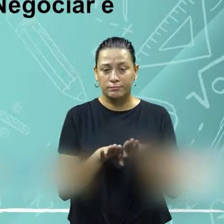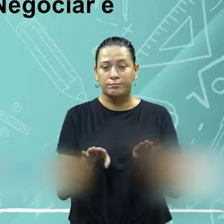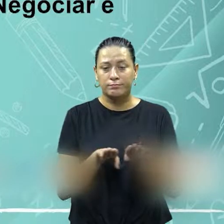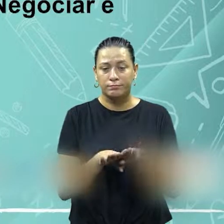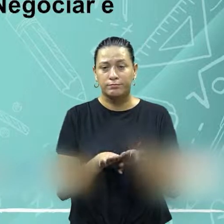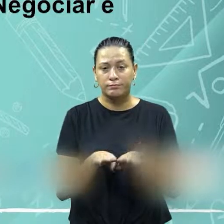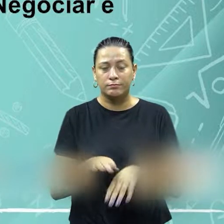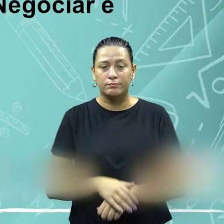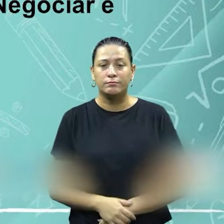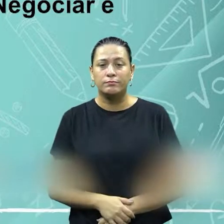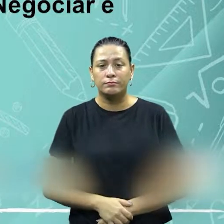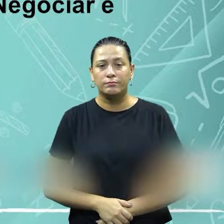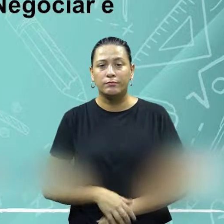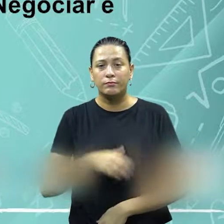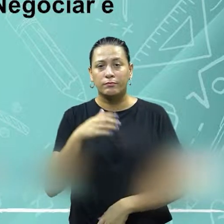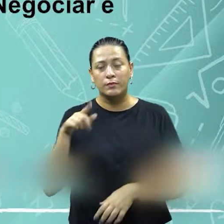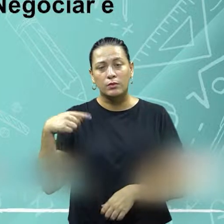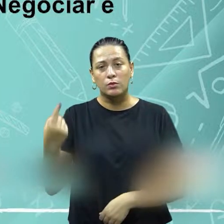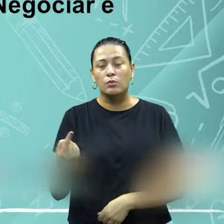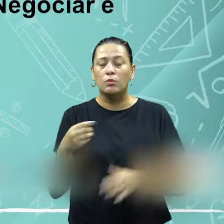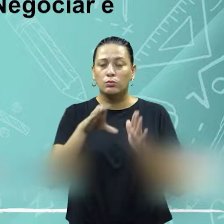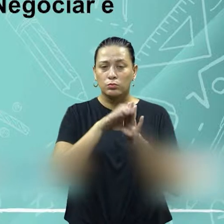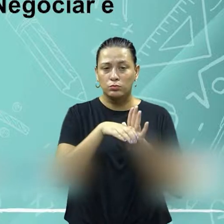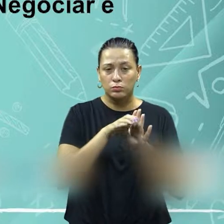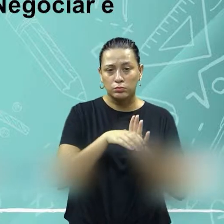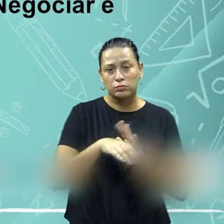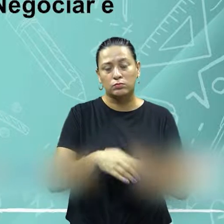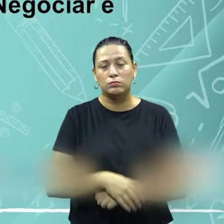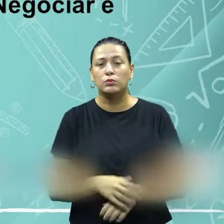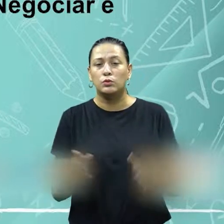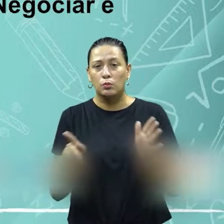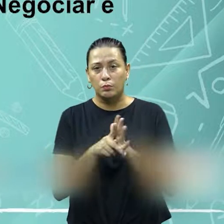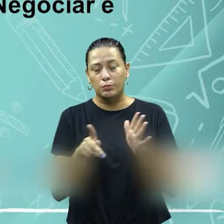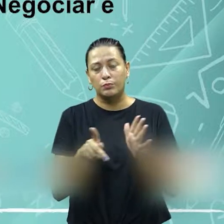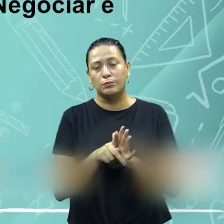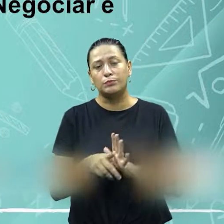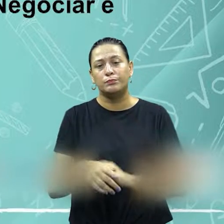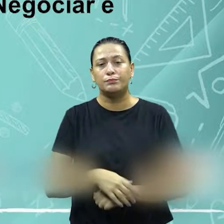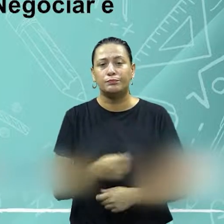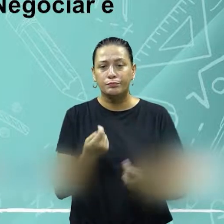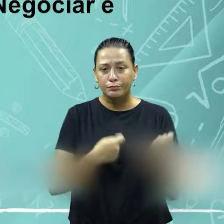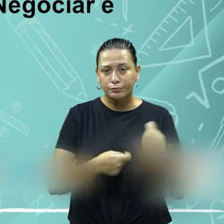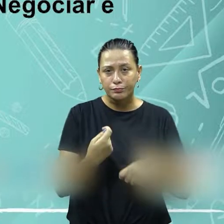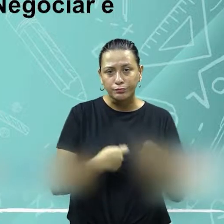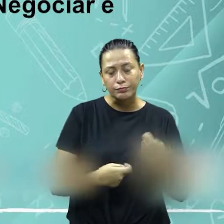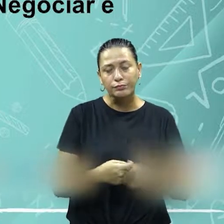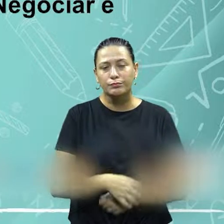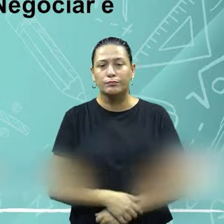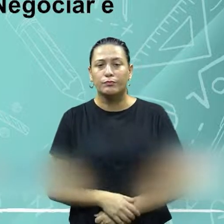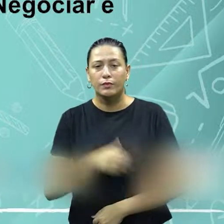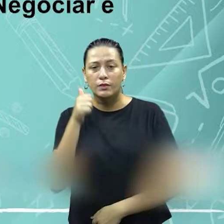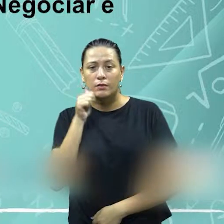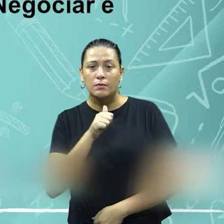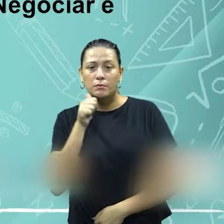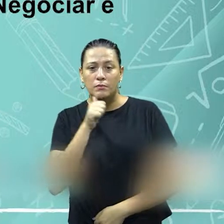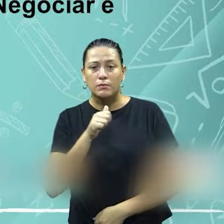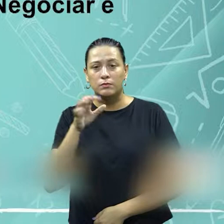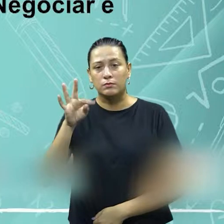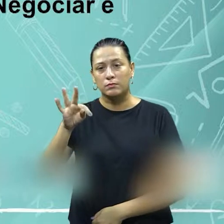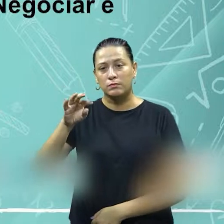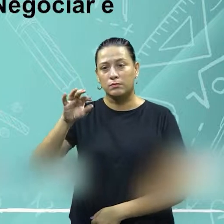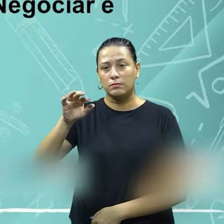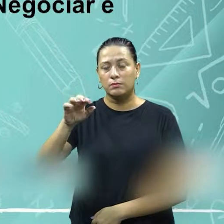Nós trazemos aqui para vocês também uma outra definição de negociação, e agora quem vai trazer para a gente é a Tájara.